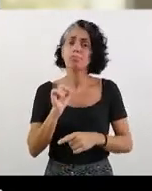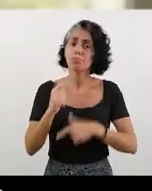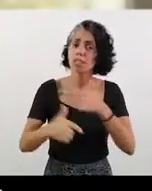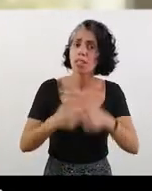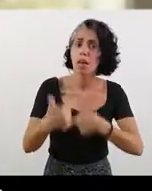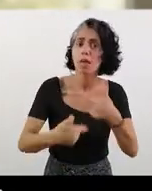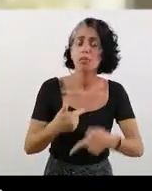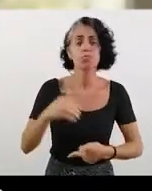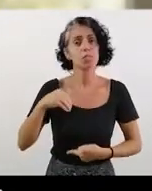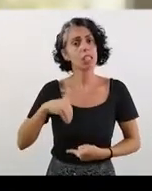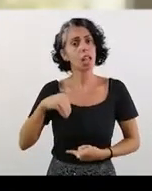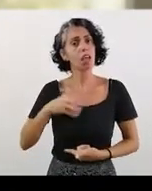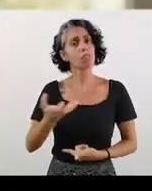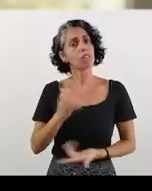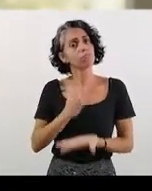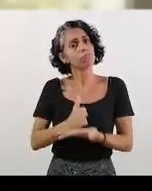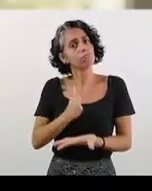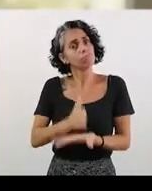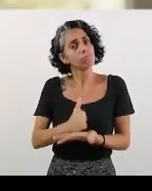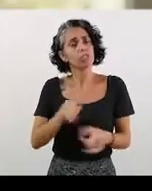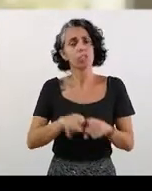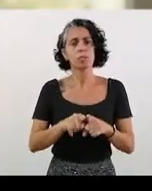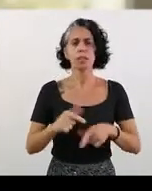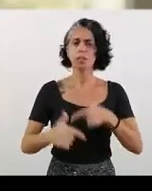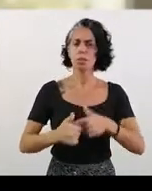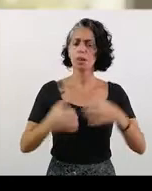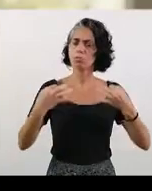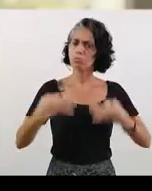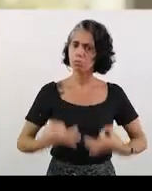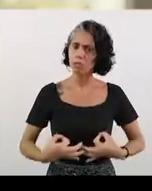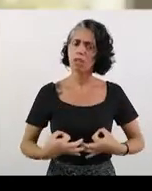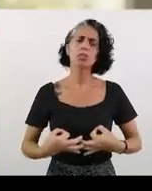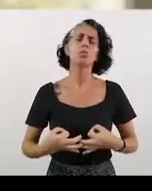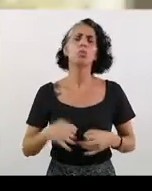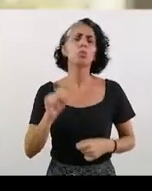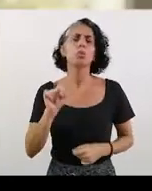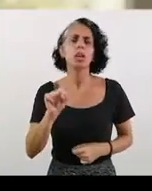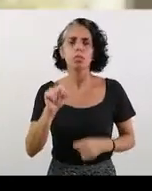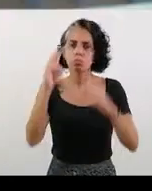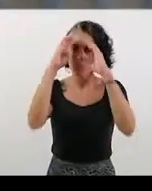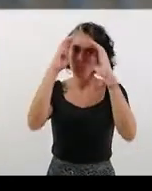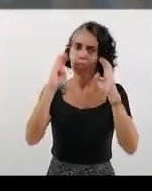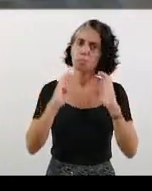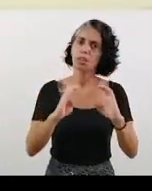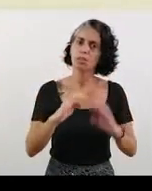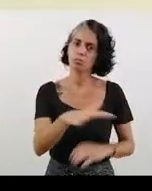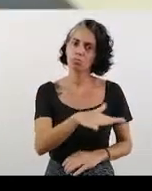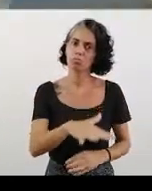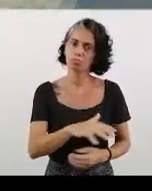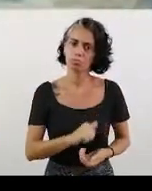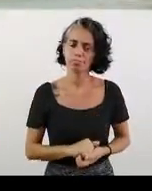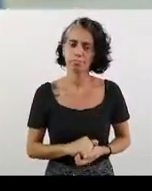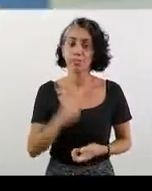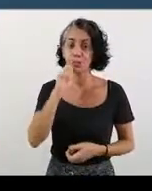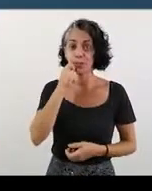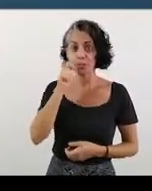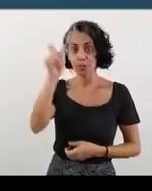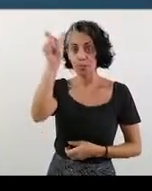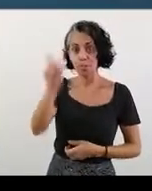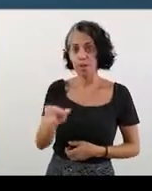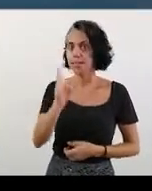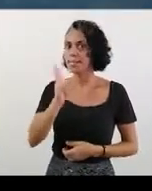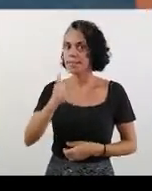receber seus salários em dia, condições de trabalho dignas e, sobretudo, muito respeito. Eduardo Paes